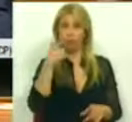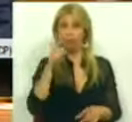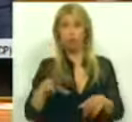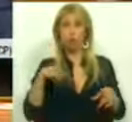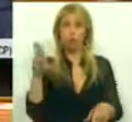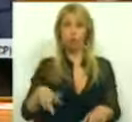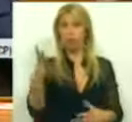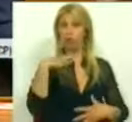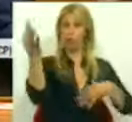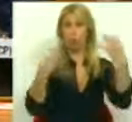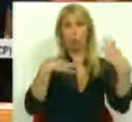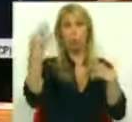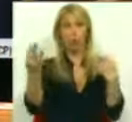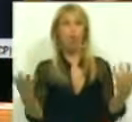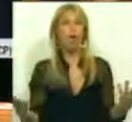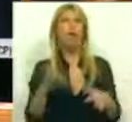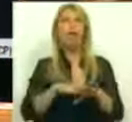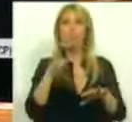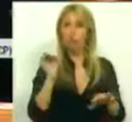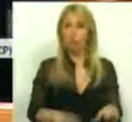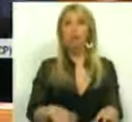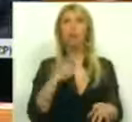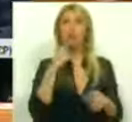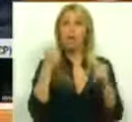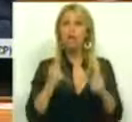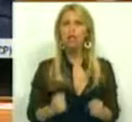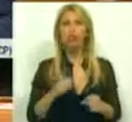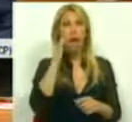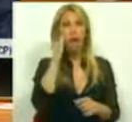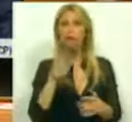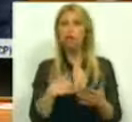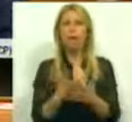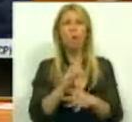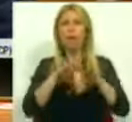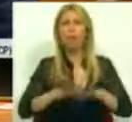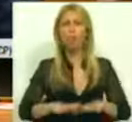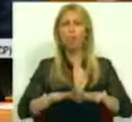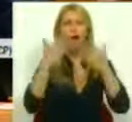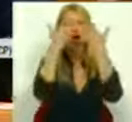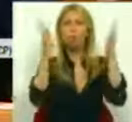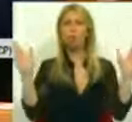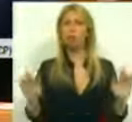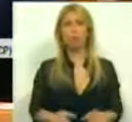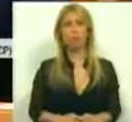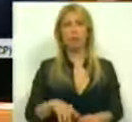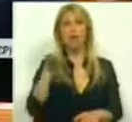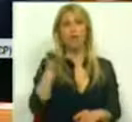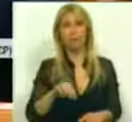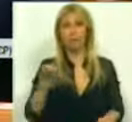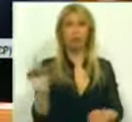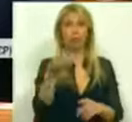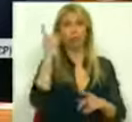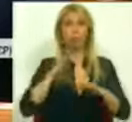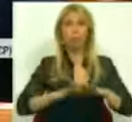existimos. A crise não suspende a democracia, ainda menos suspende a